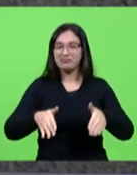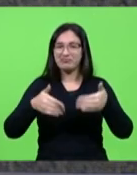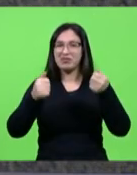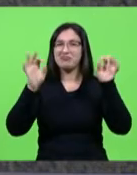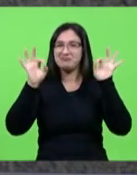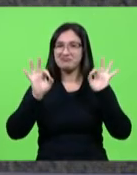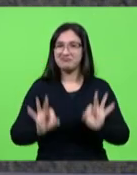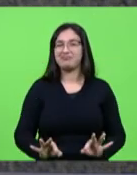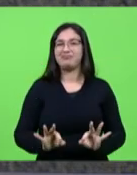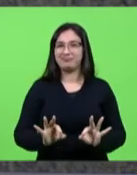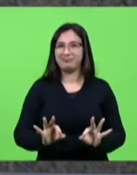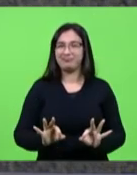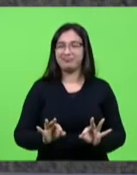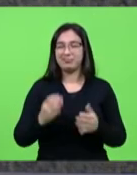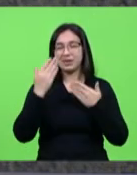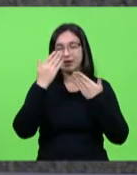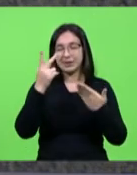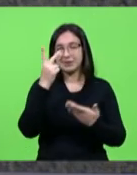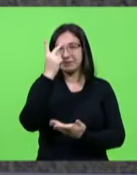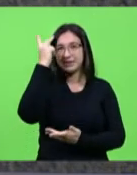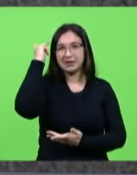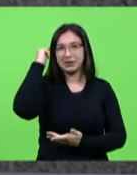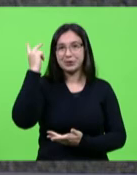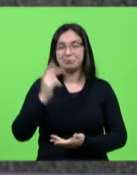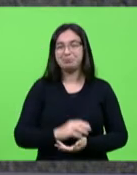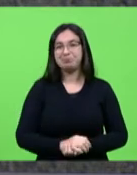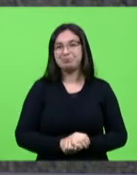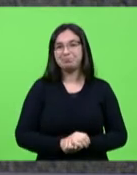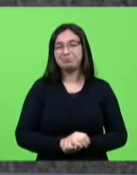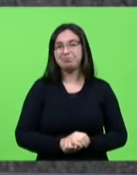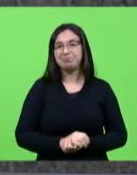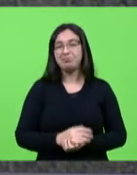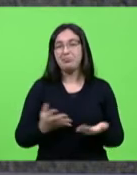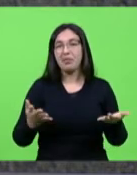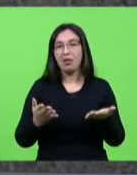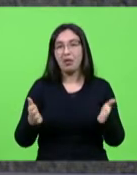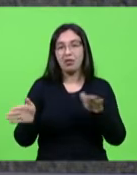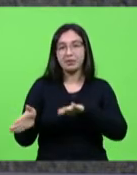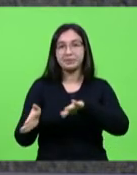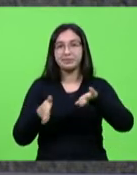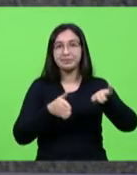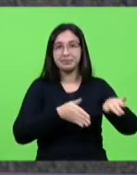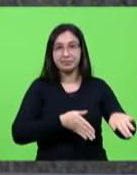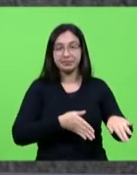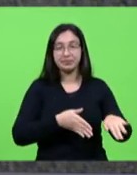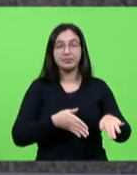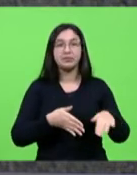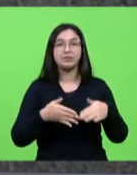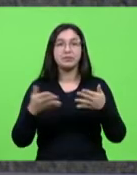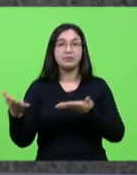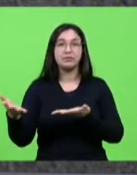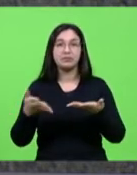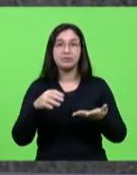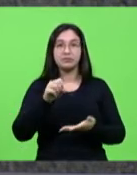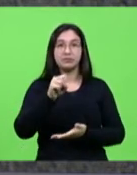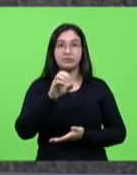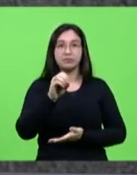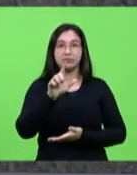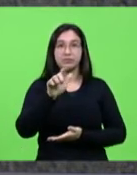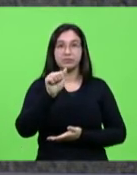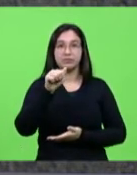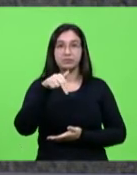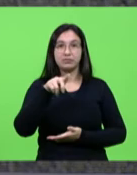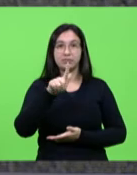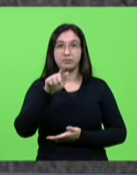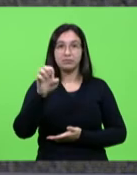Vicente e seguindo então nós vamos continuar passando a palavra para Solange Bueno que representa nesse